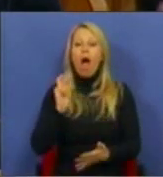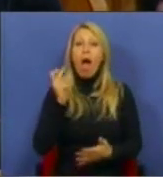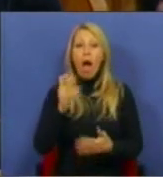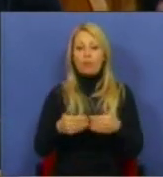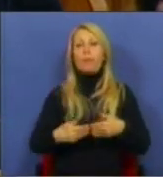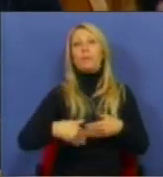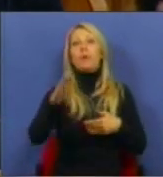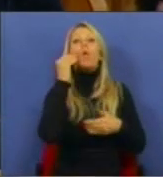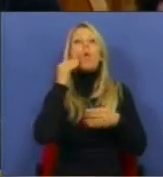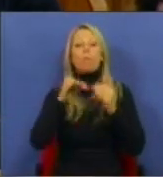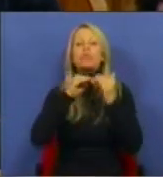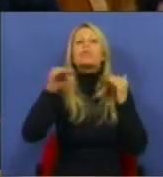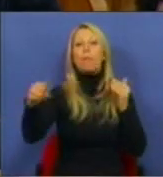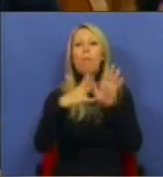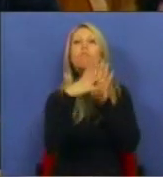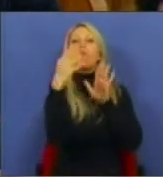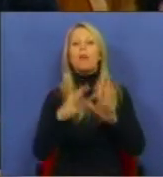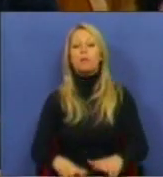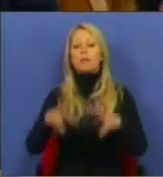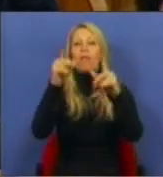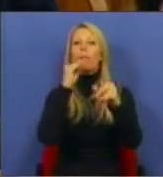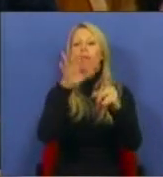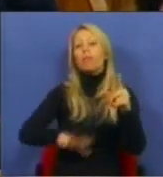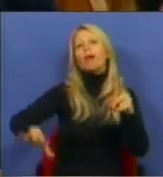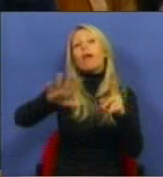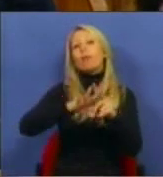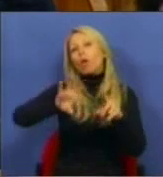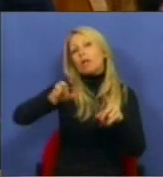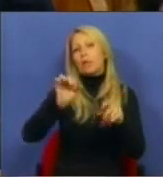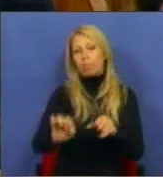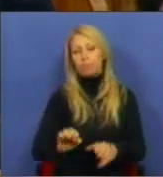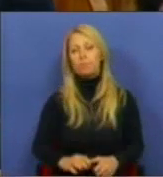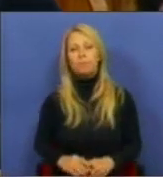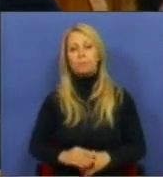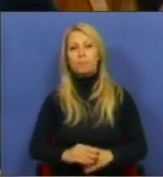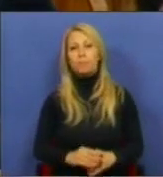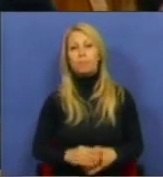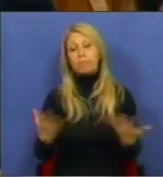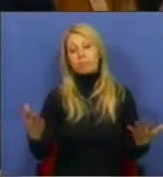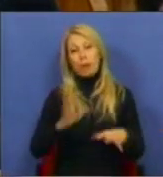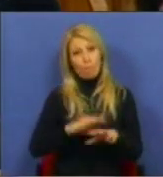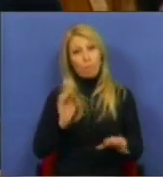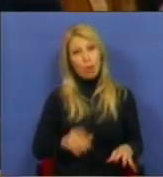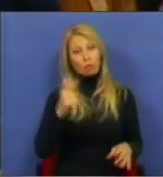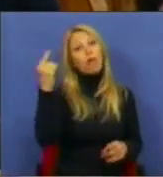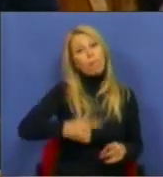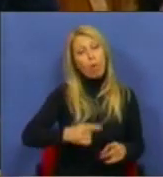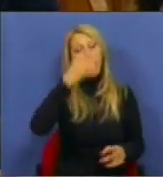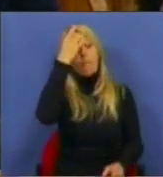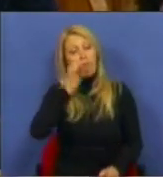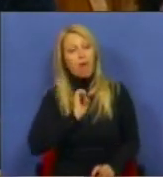sustentabilidade do próprio modelo de desenvolvimento do território para a região. Impõe-se, por isso, a nosso ver,